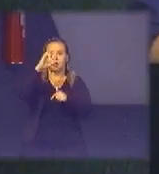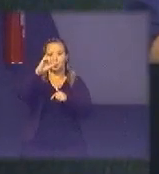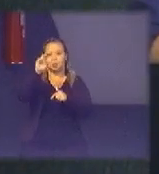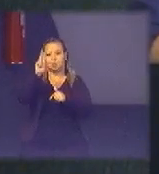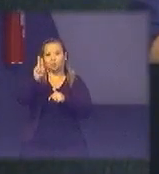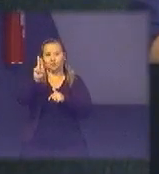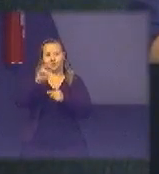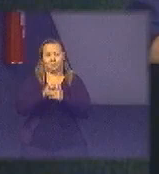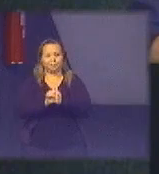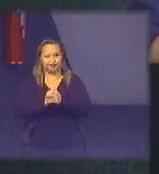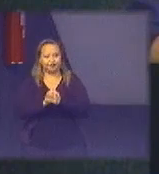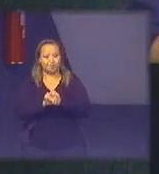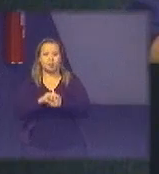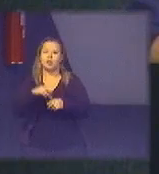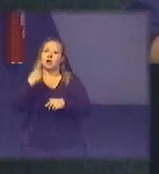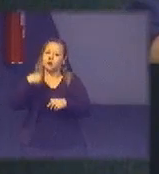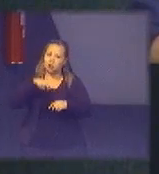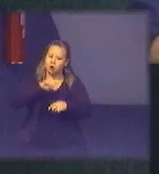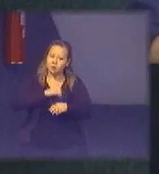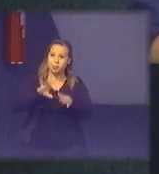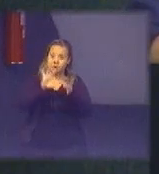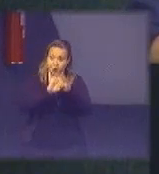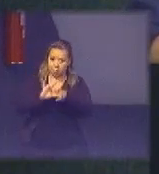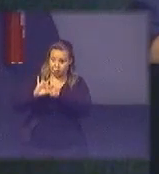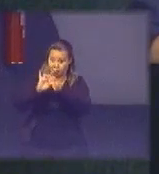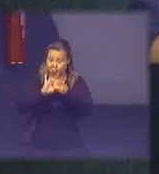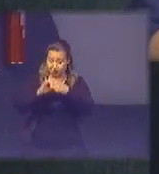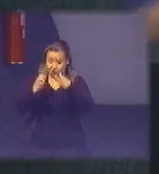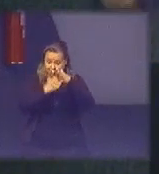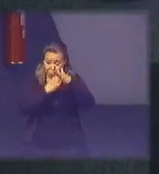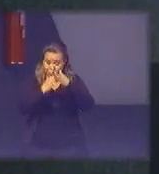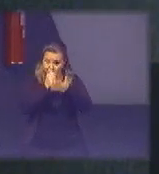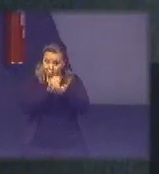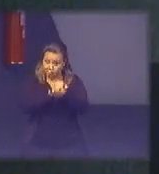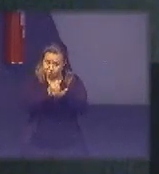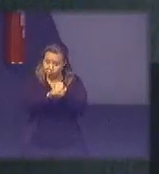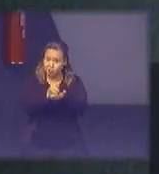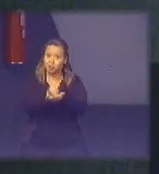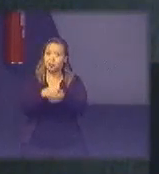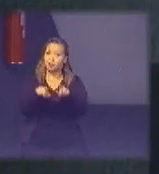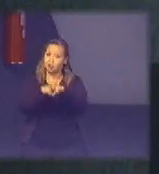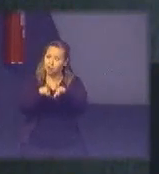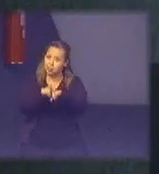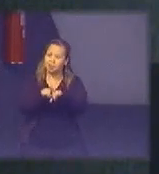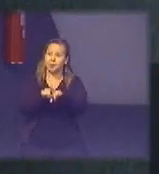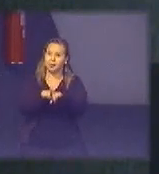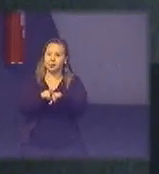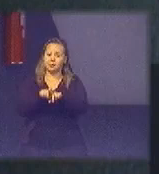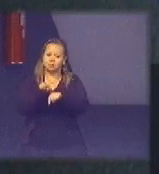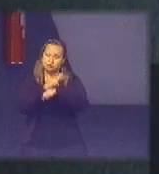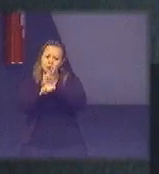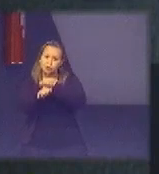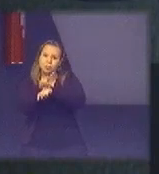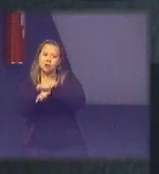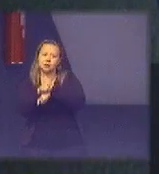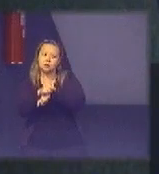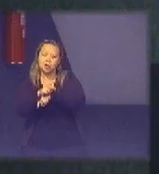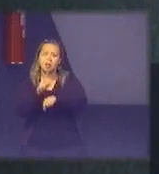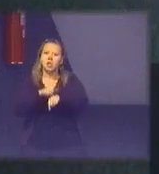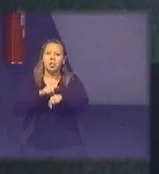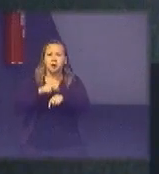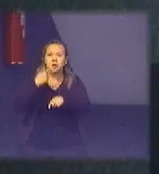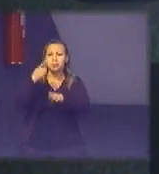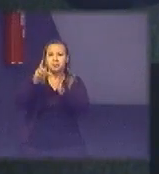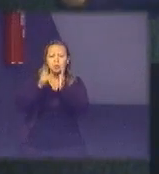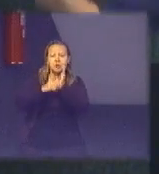gente tem que estar de braços dados com os órgãos de controle e quando você coloca uma coisa em norma eu não tenho a menor ingenuidade que o